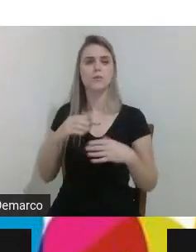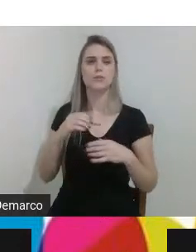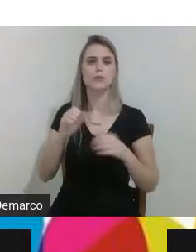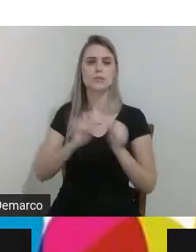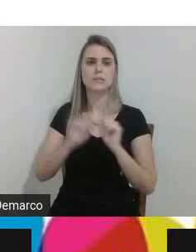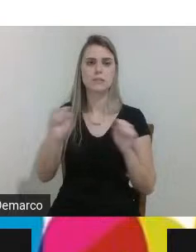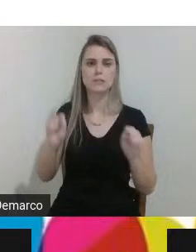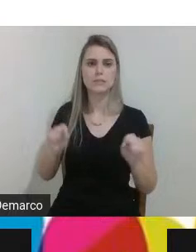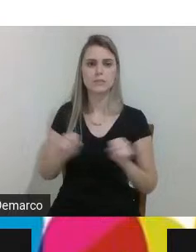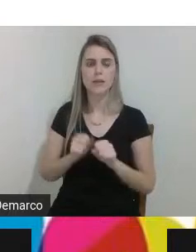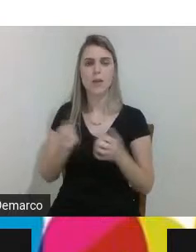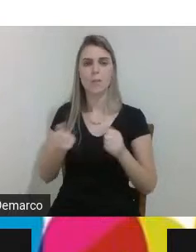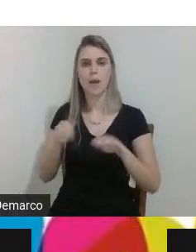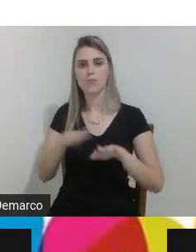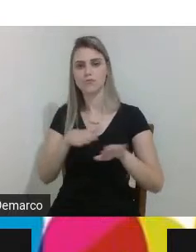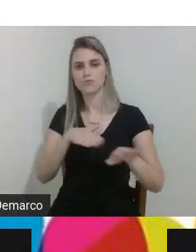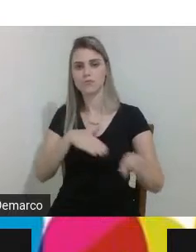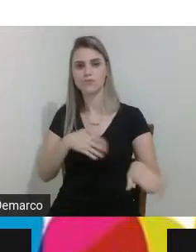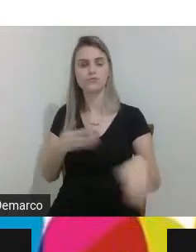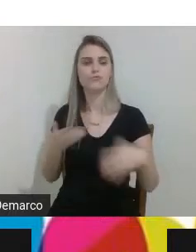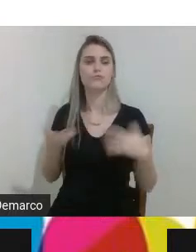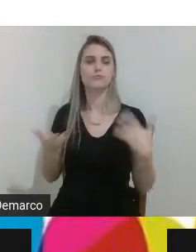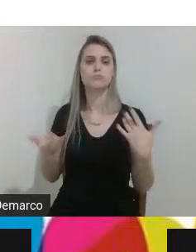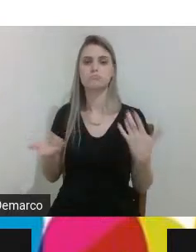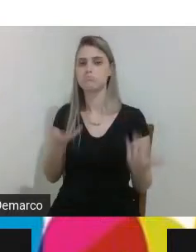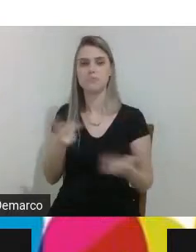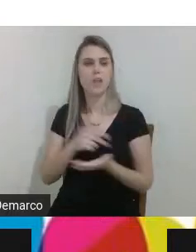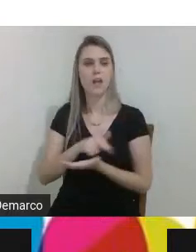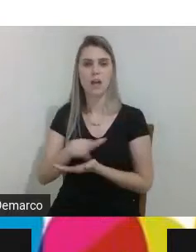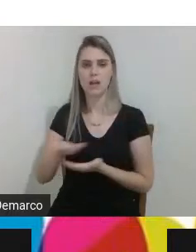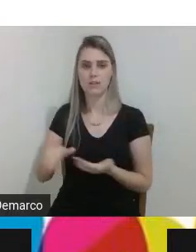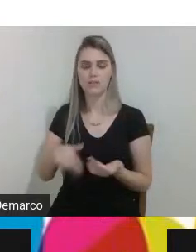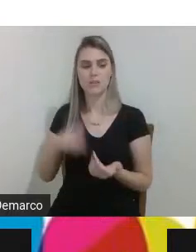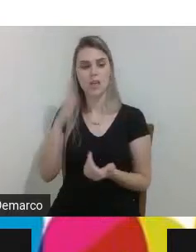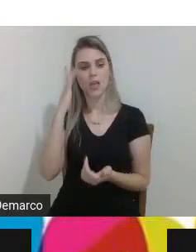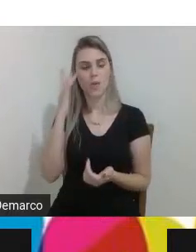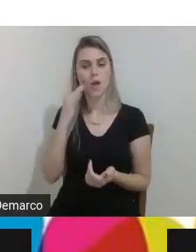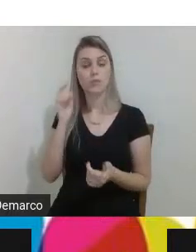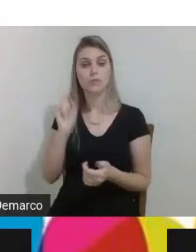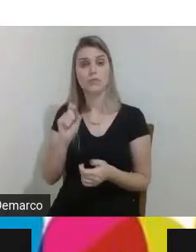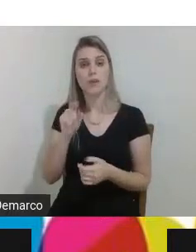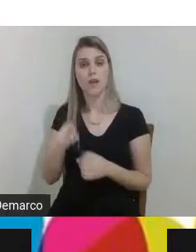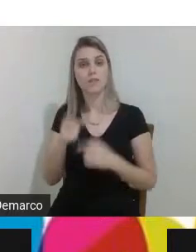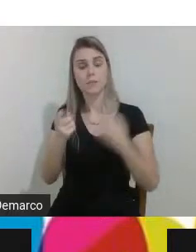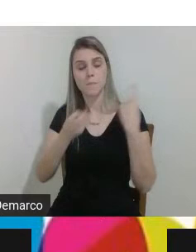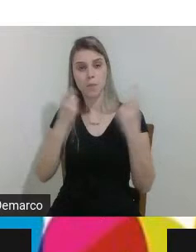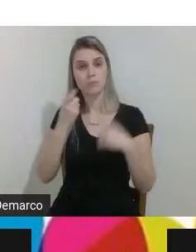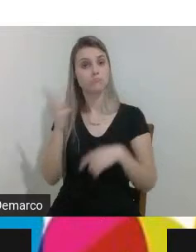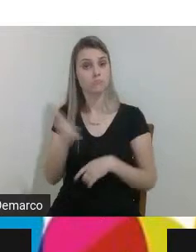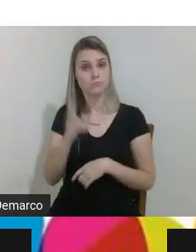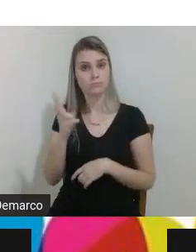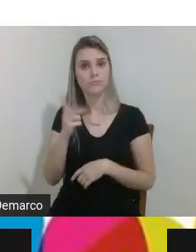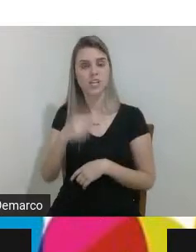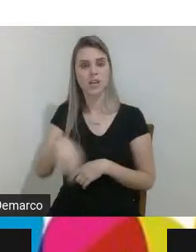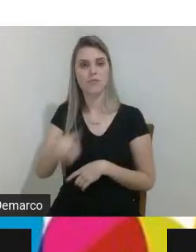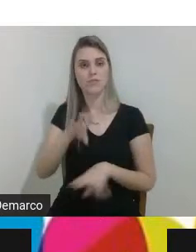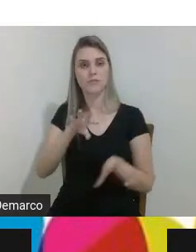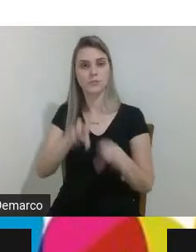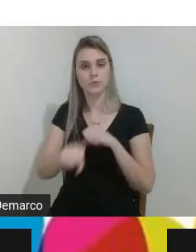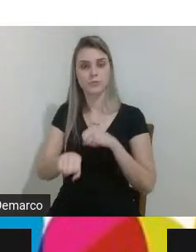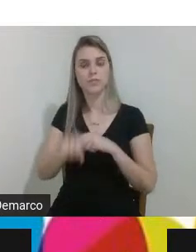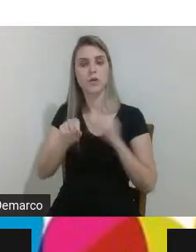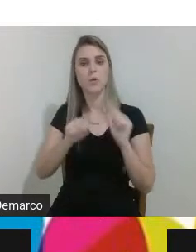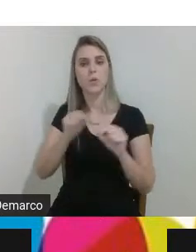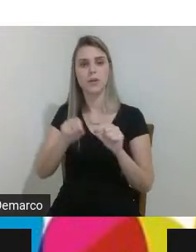estacionamento então eu acho essa preocupação muito válida e vocês estão formando além de formar